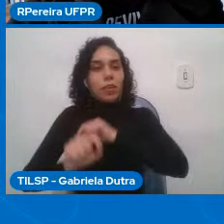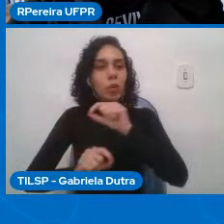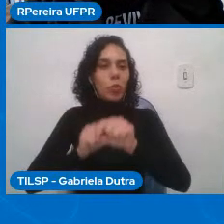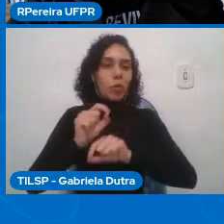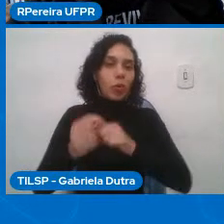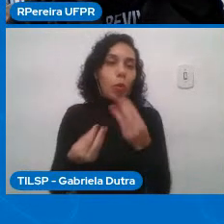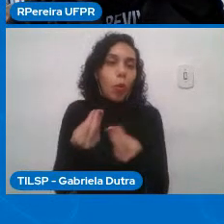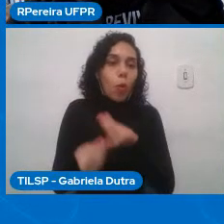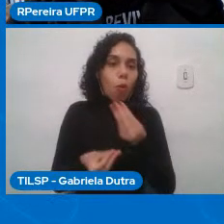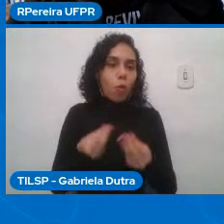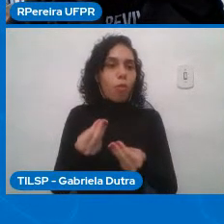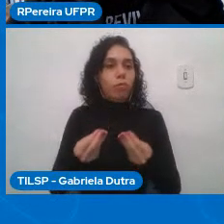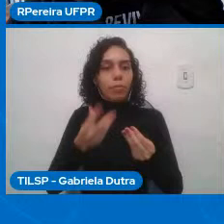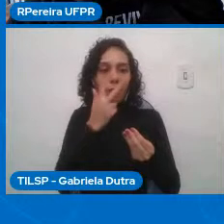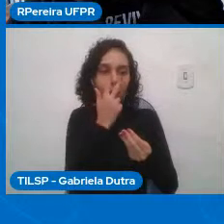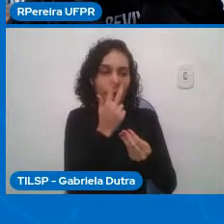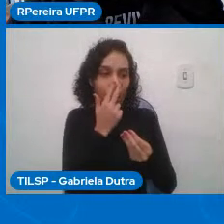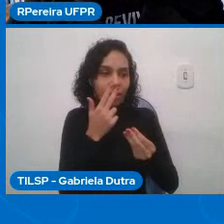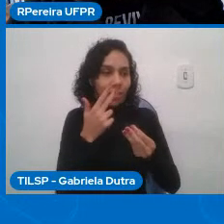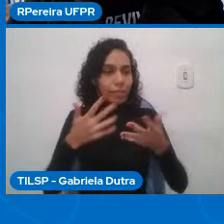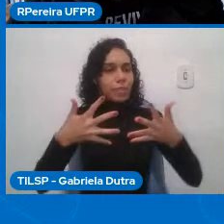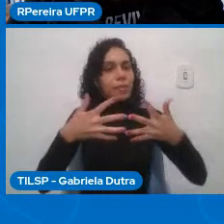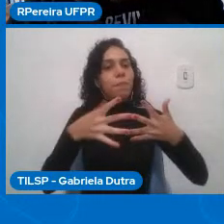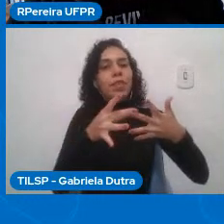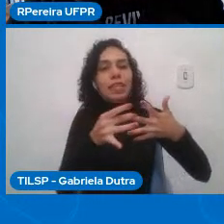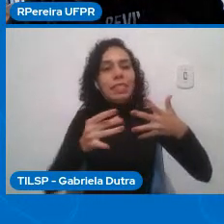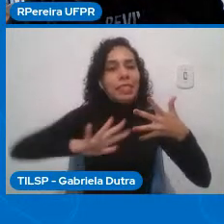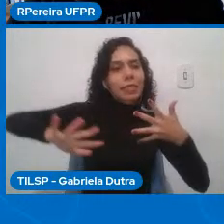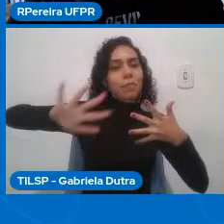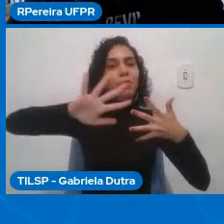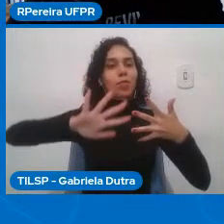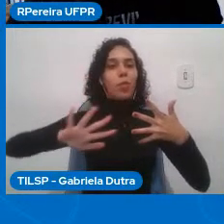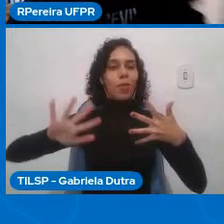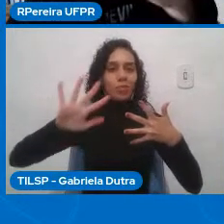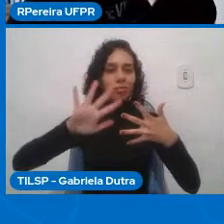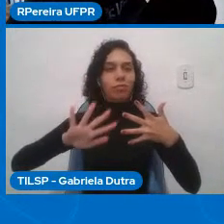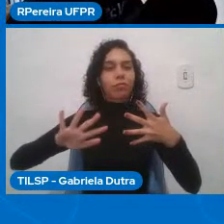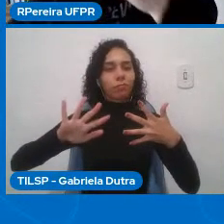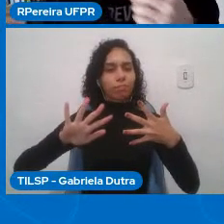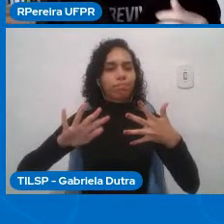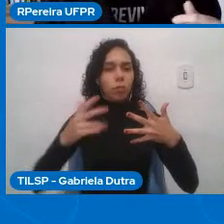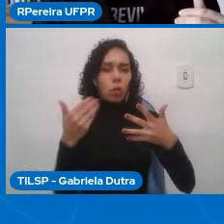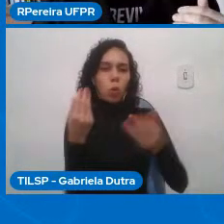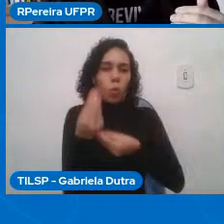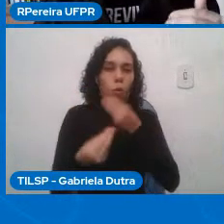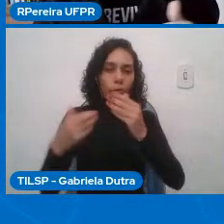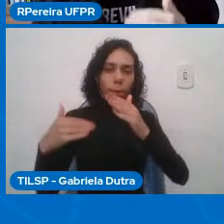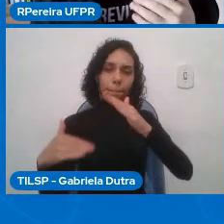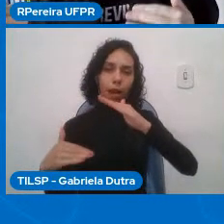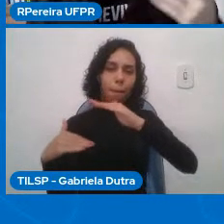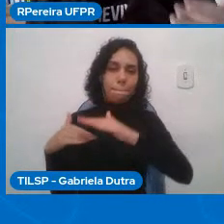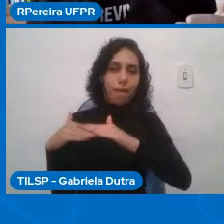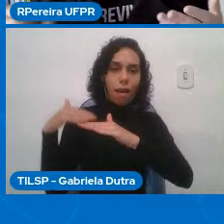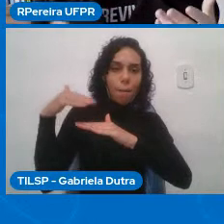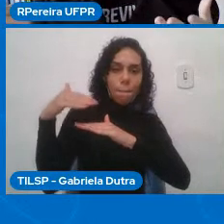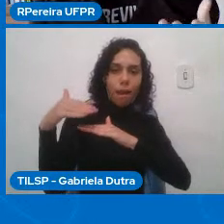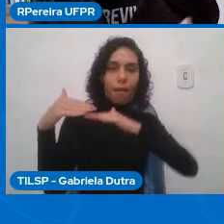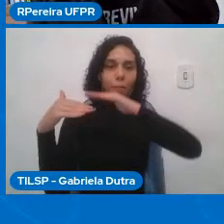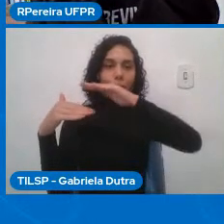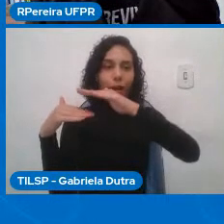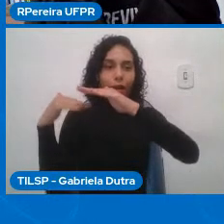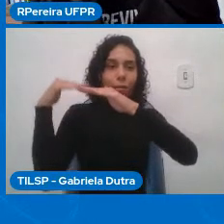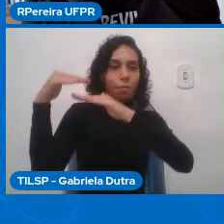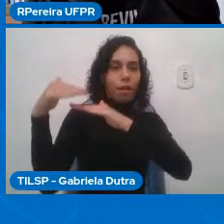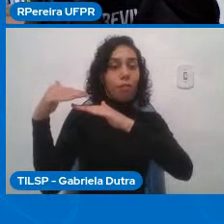criou então quando o Stamper criou essa escada semiótica ele estava pensando representando